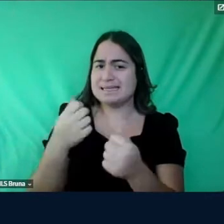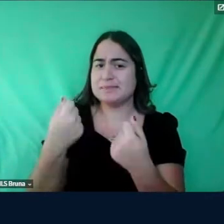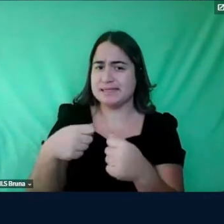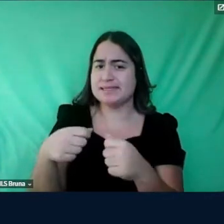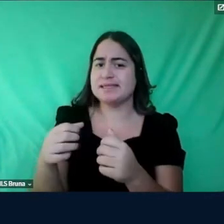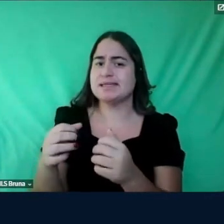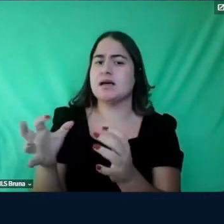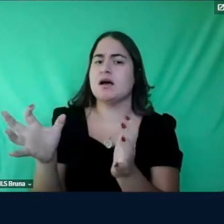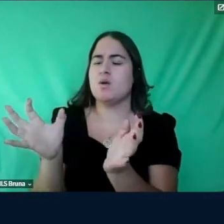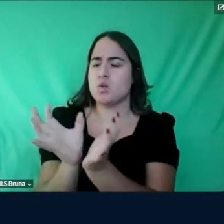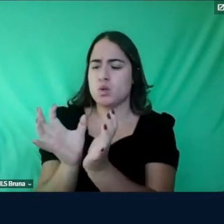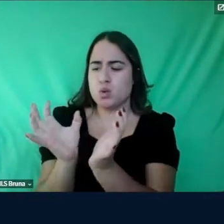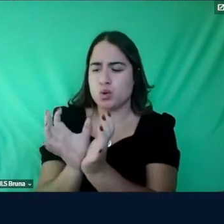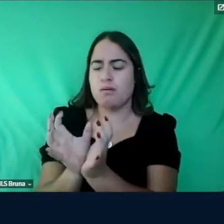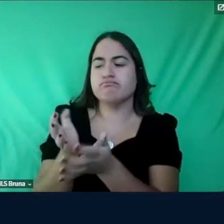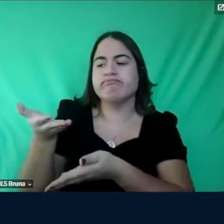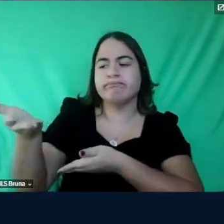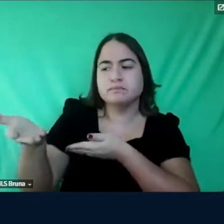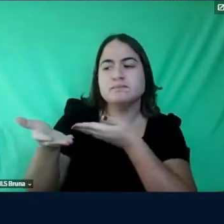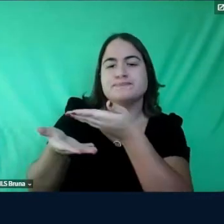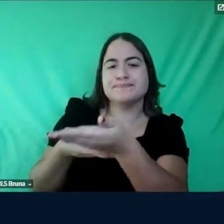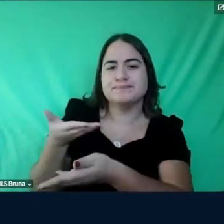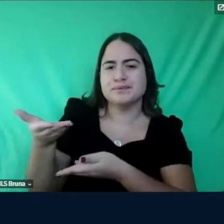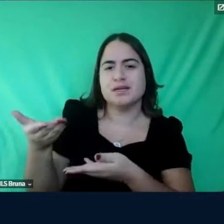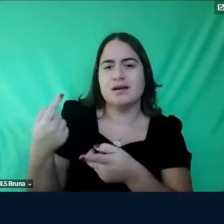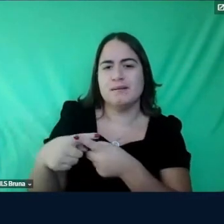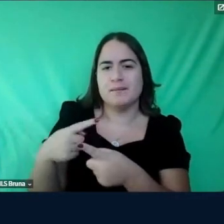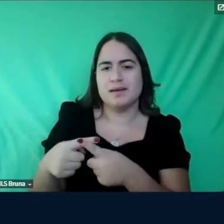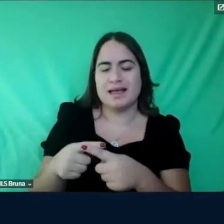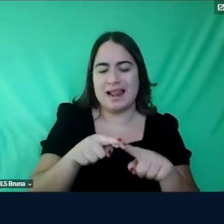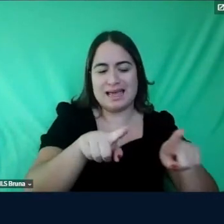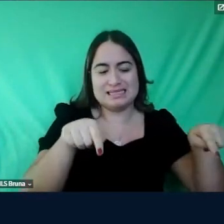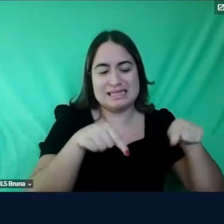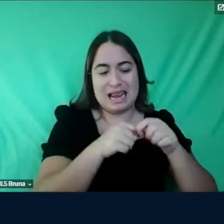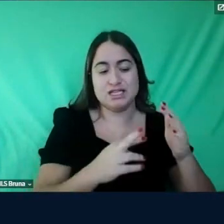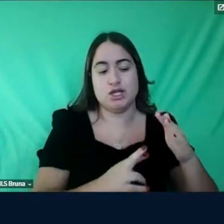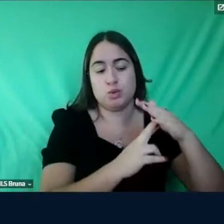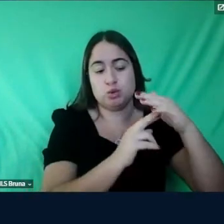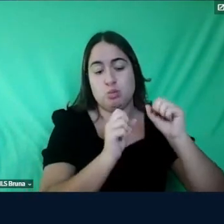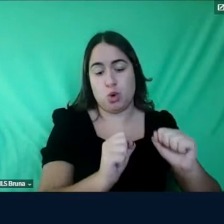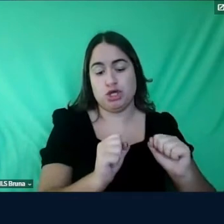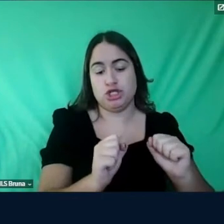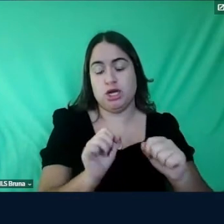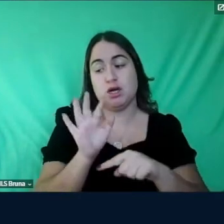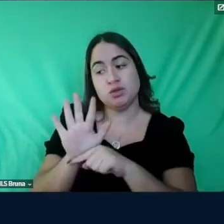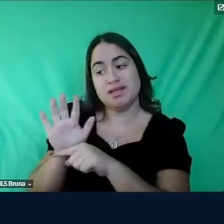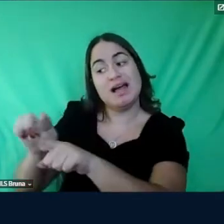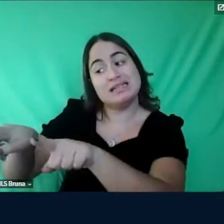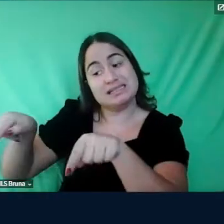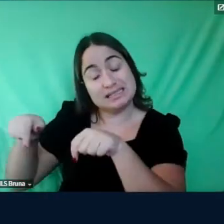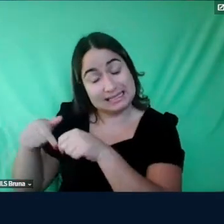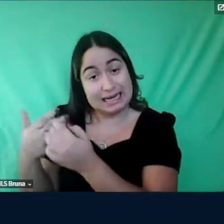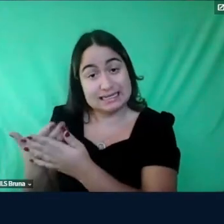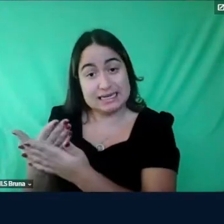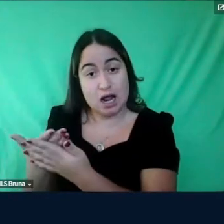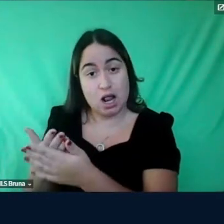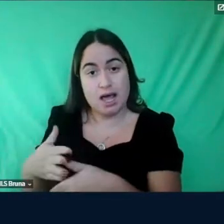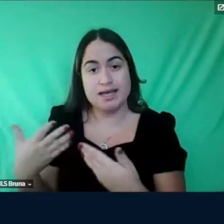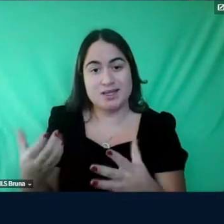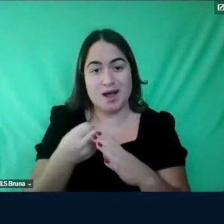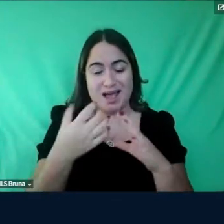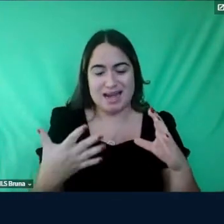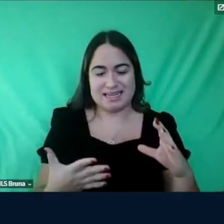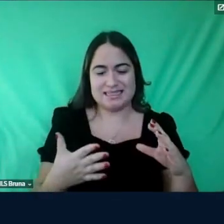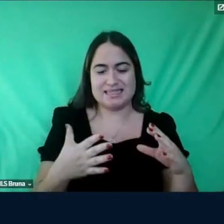na sala de recursos pode ajudar o professor da sala de aula né então essa essa característica colaborativa da